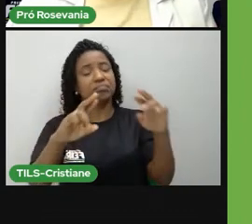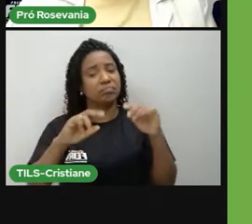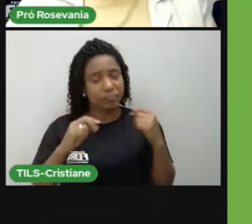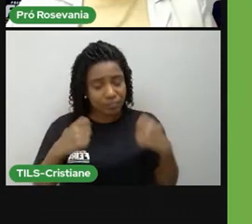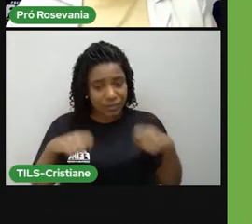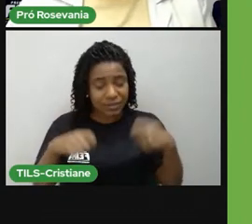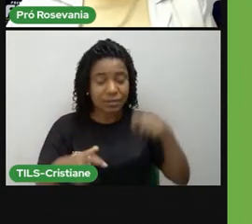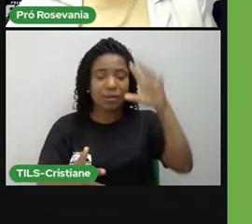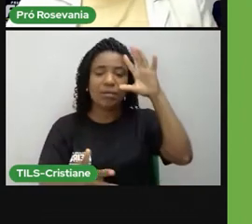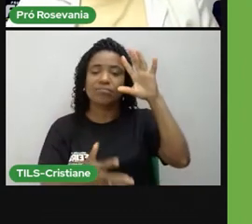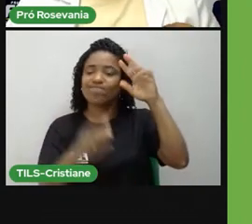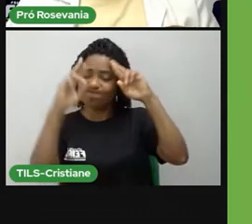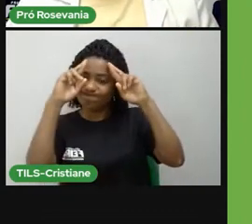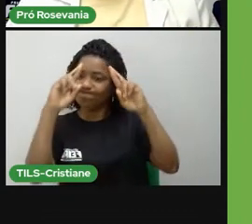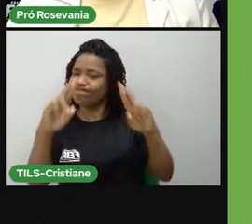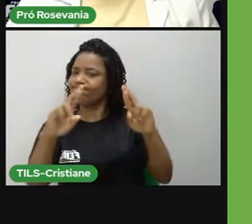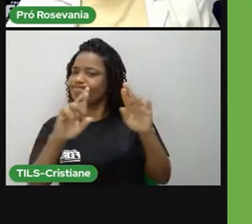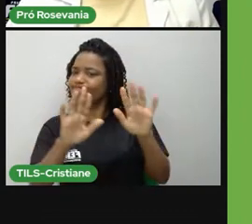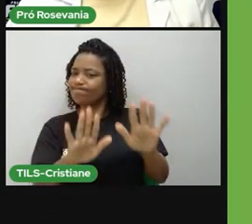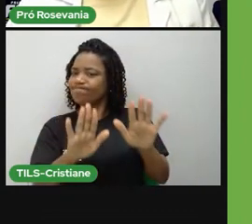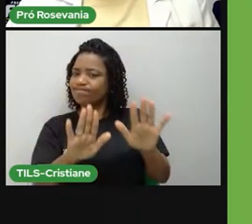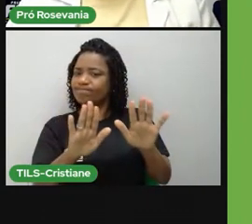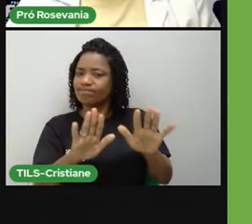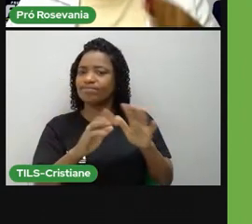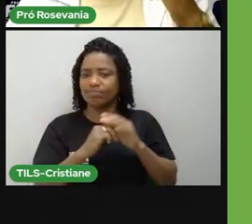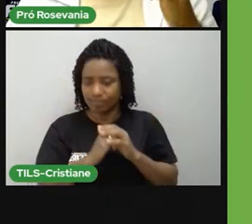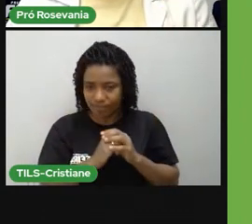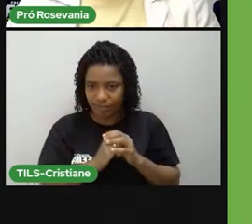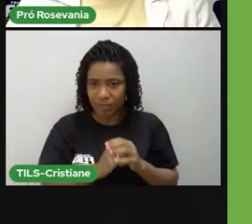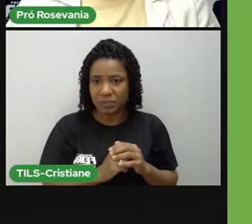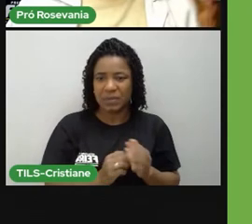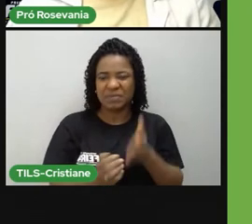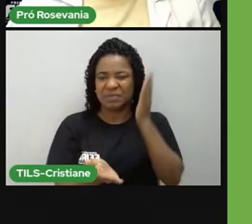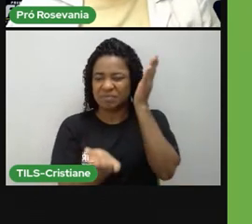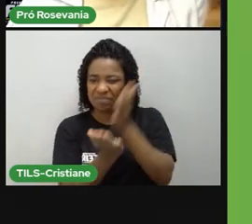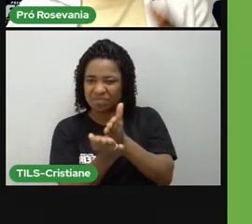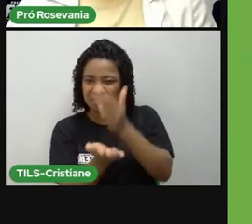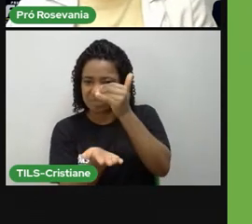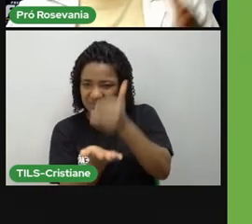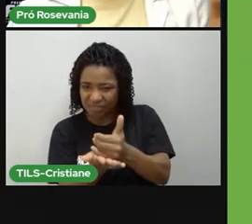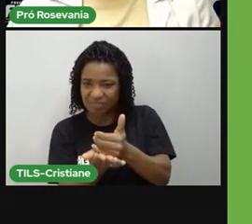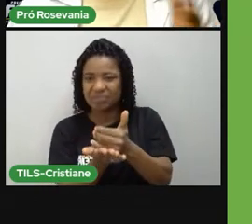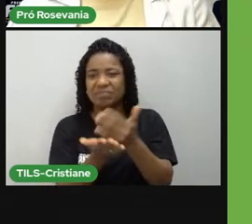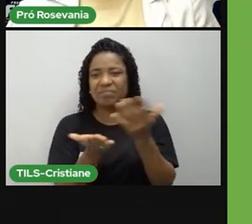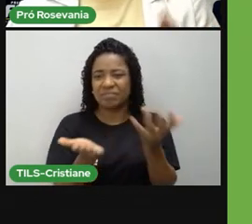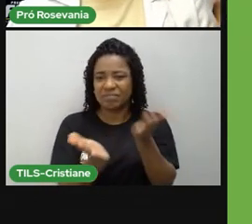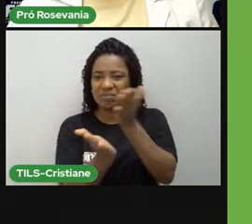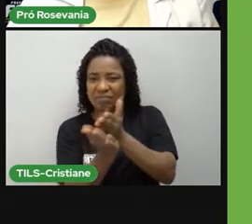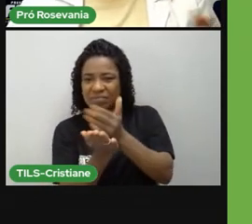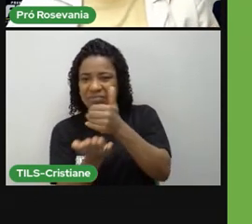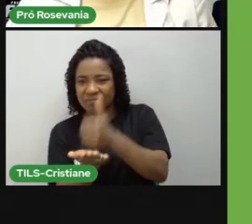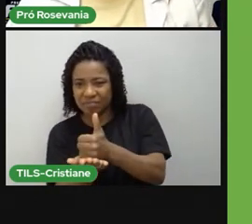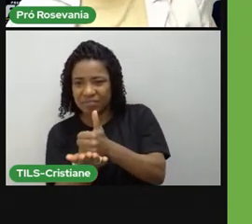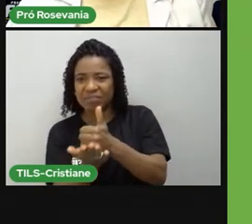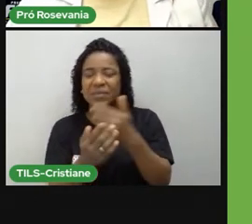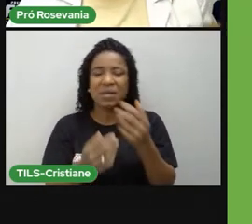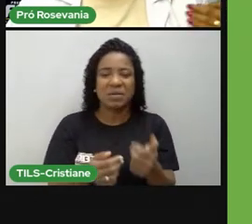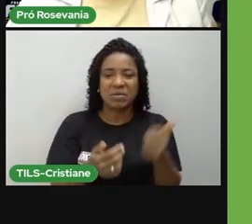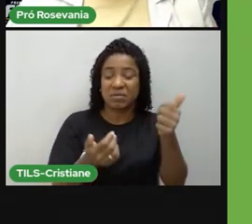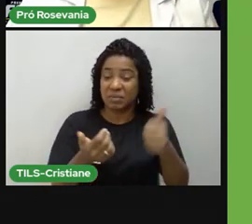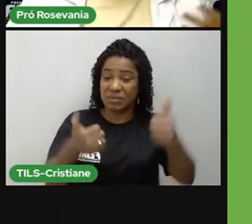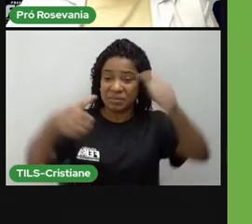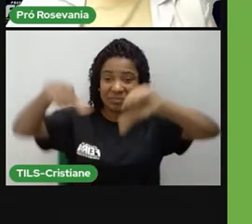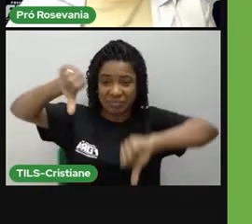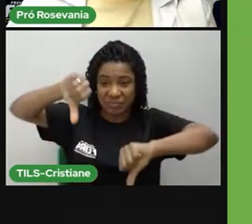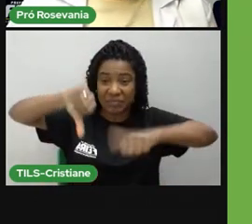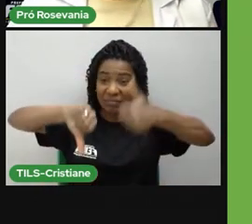que a gente não precisa ficar dividindo, né, sempre aquela divisão entre o bem e o mal, a